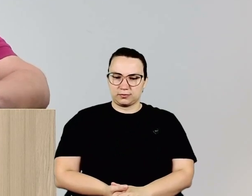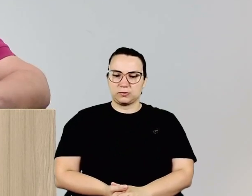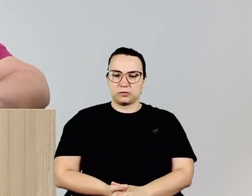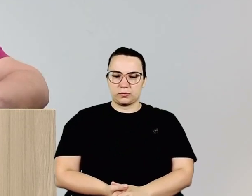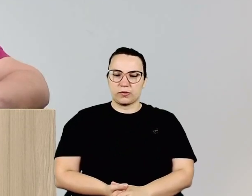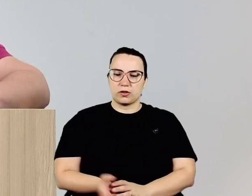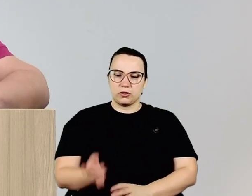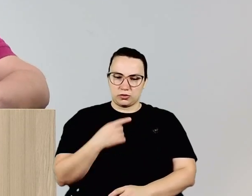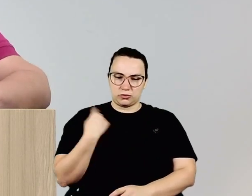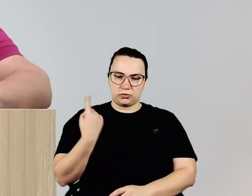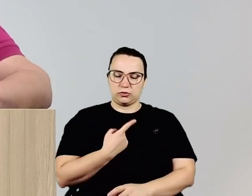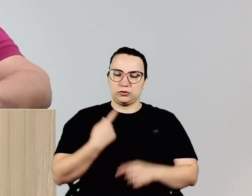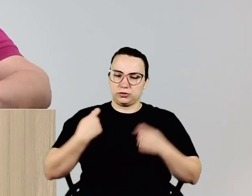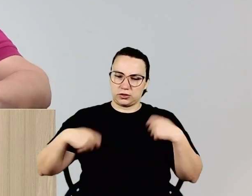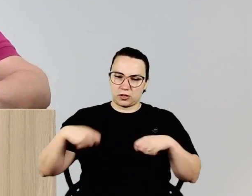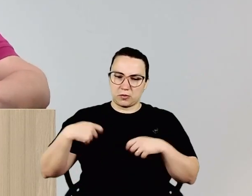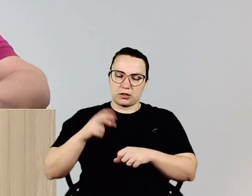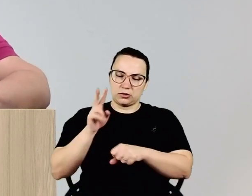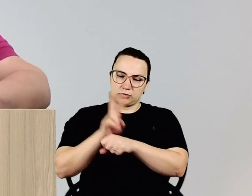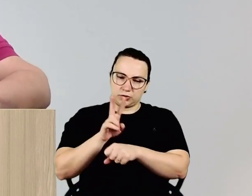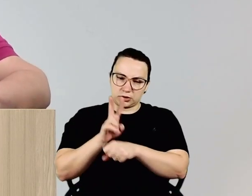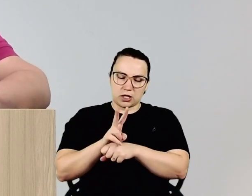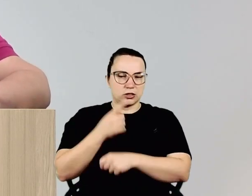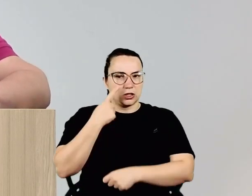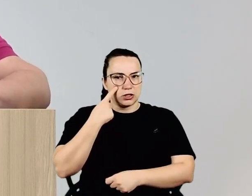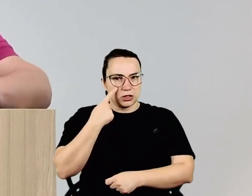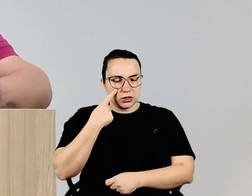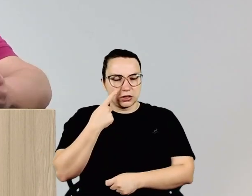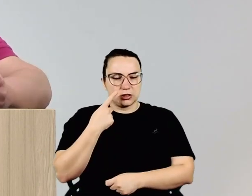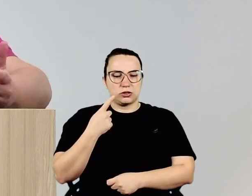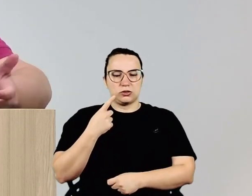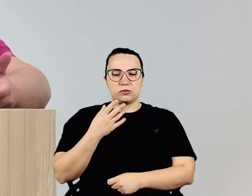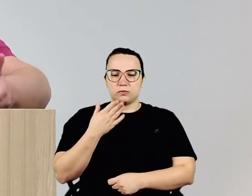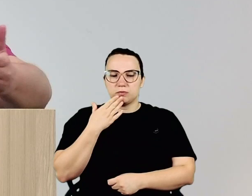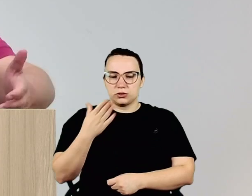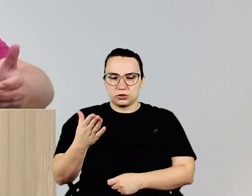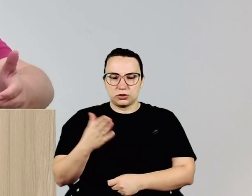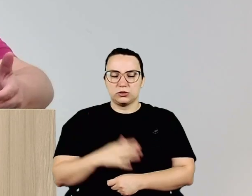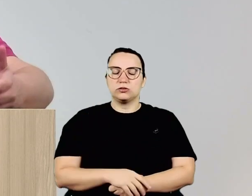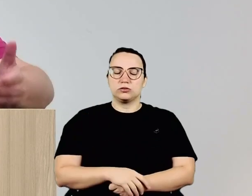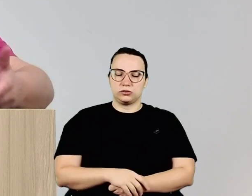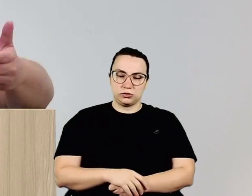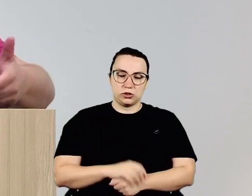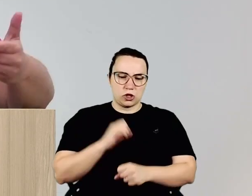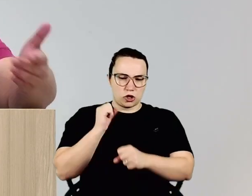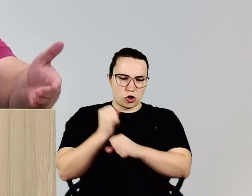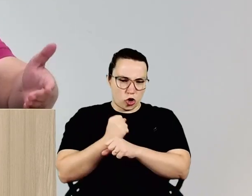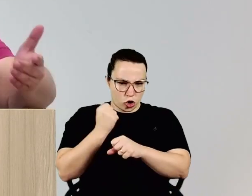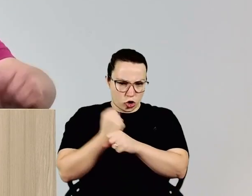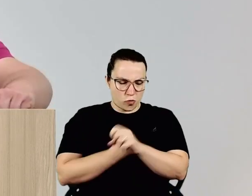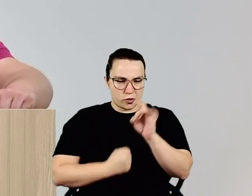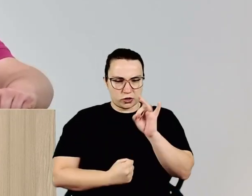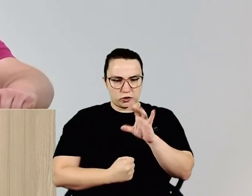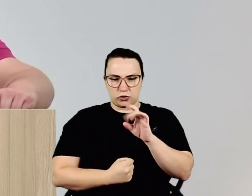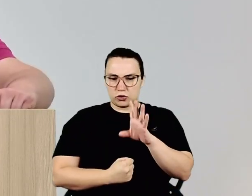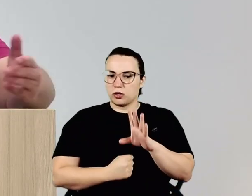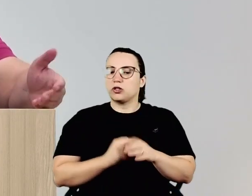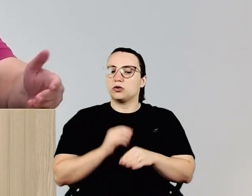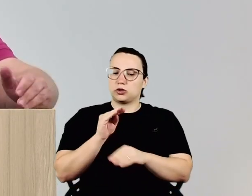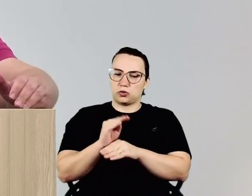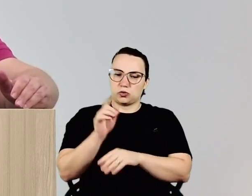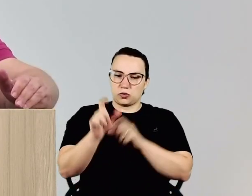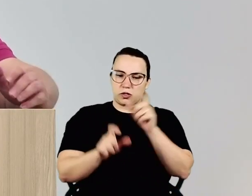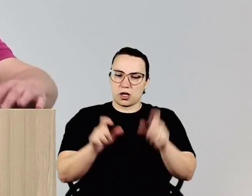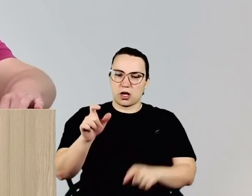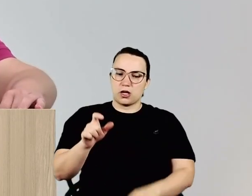trabalha. Fiscalizando, pedindo, porque mais do que fazer obras, eu sempre falo, a gente tem que cuidar de pessoas. Então,